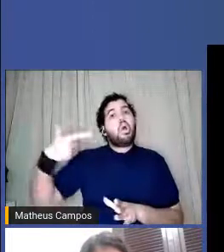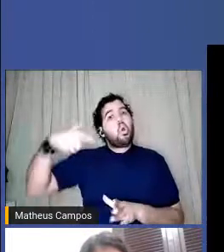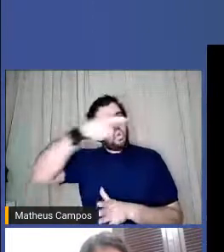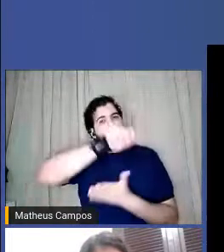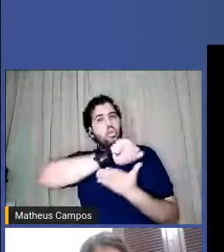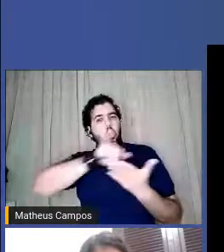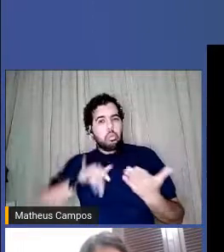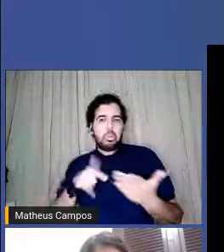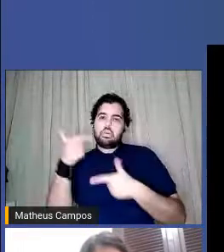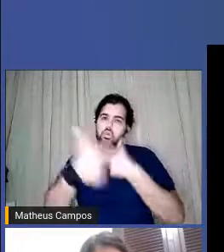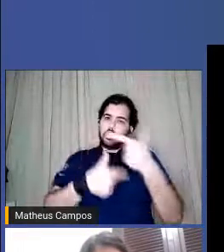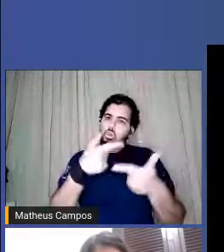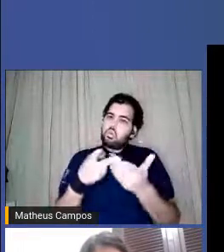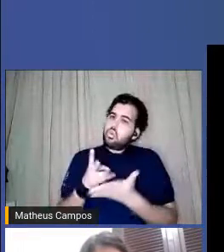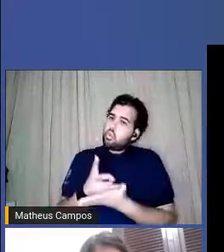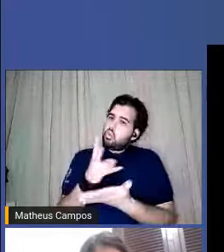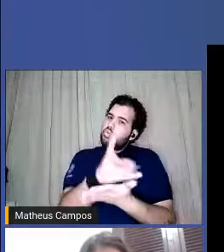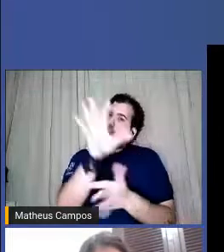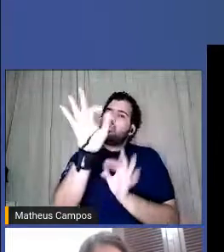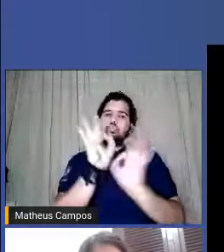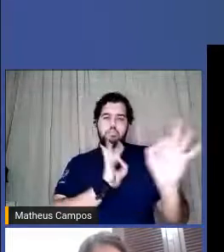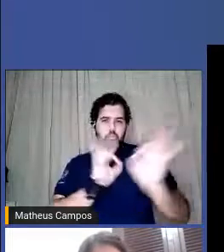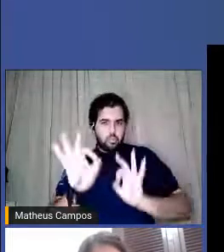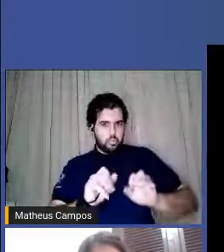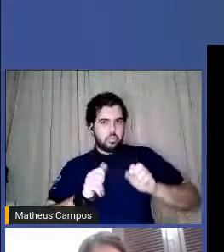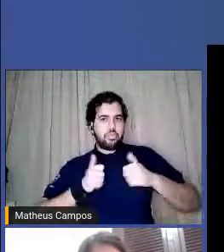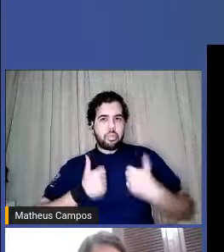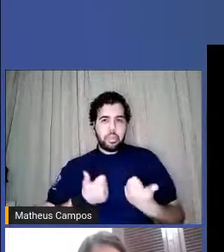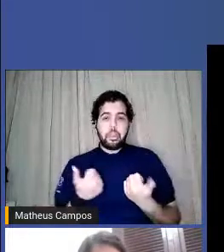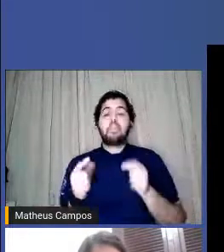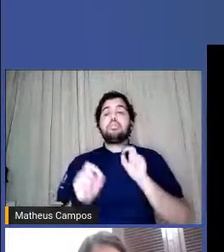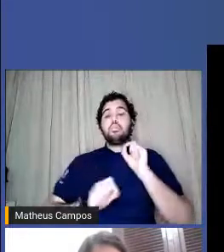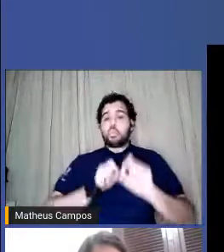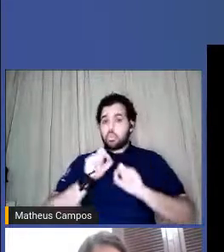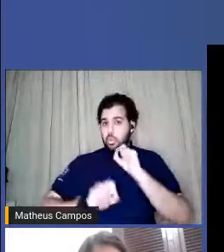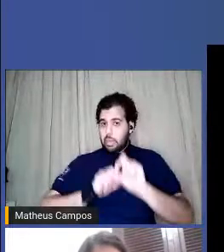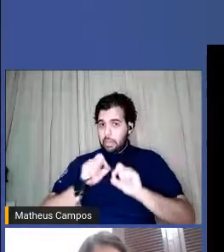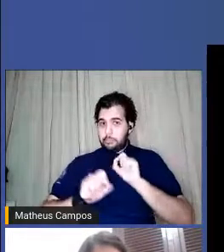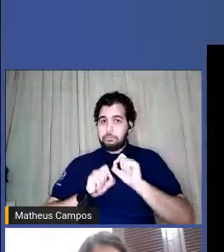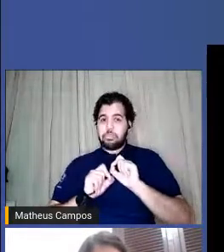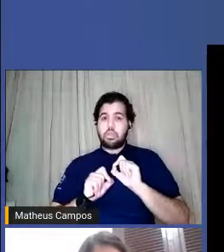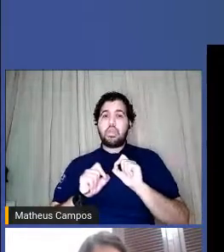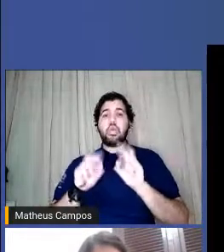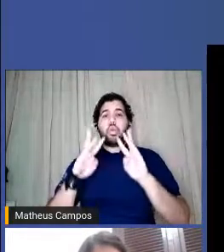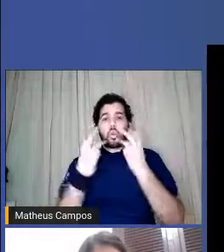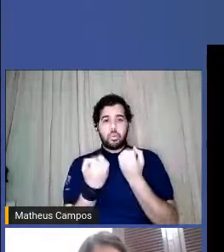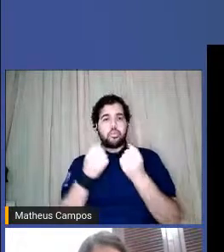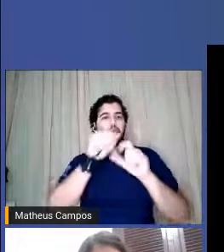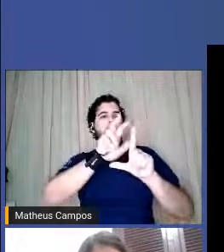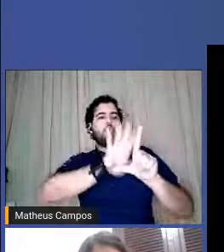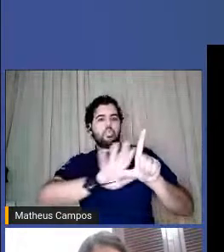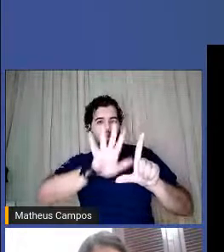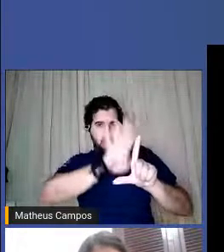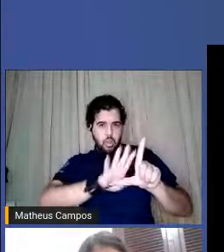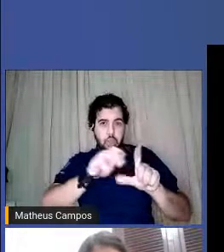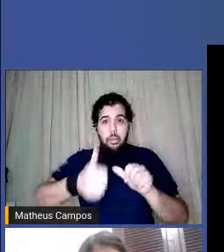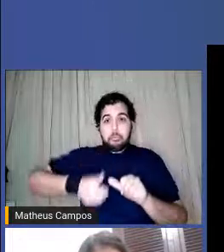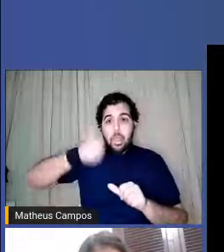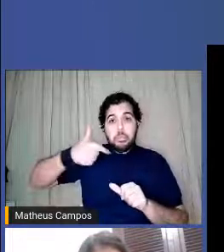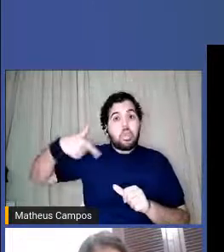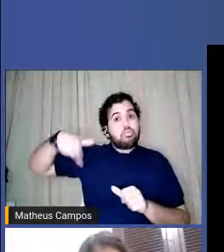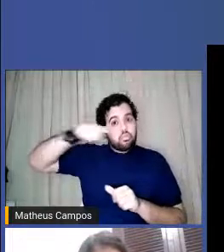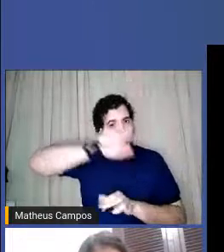continuidade a esse projeto e esse esse webinário é o primeiro de muitos projetos que ainda vamos